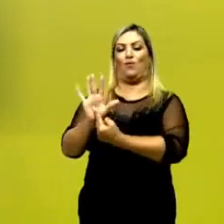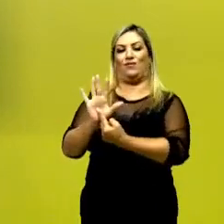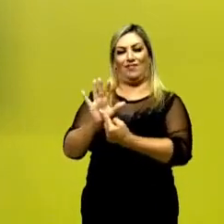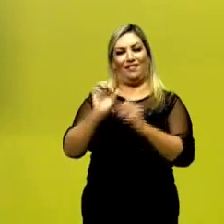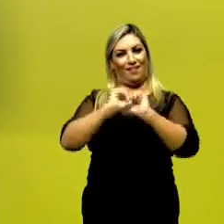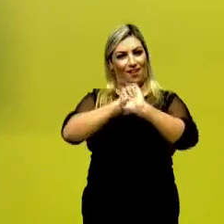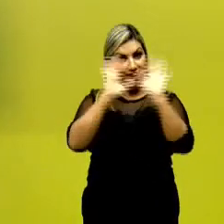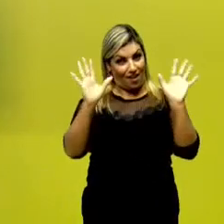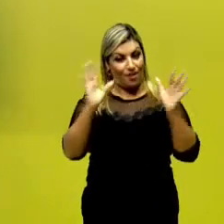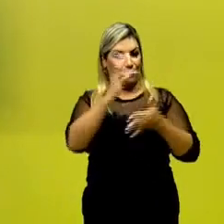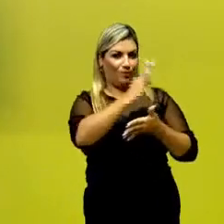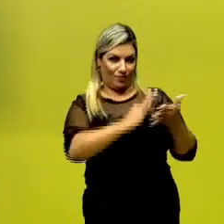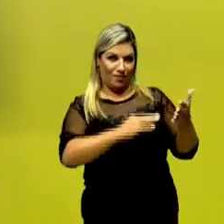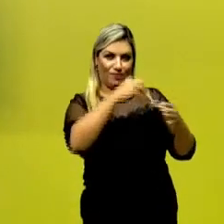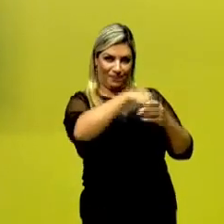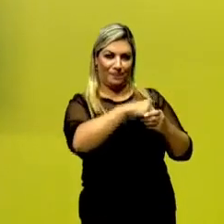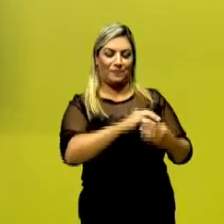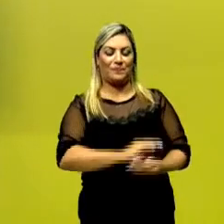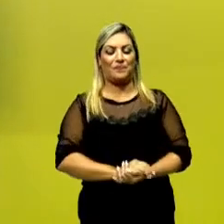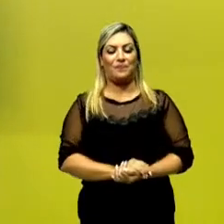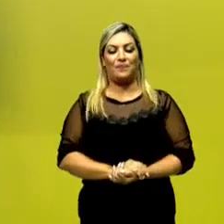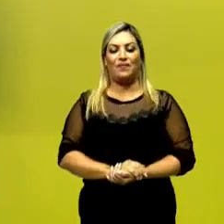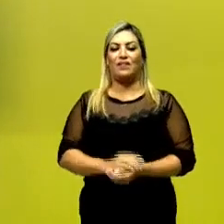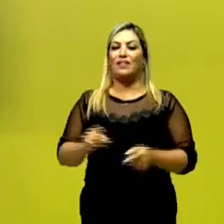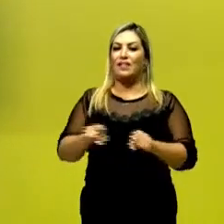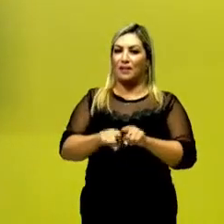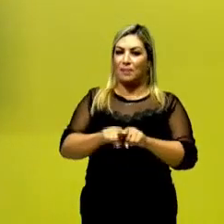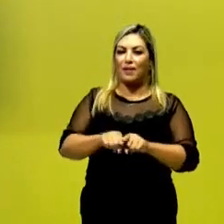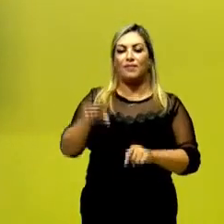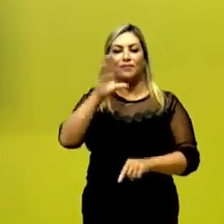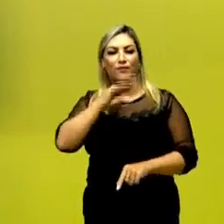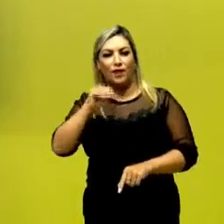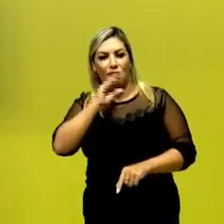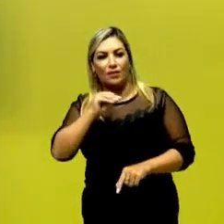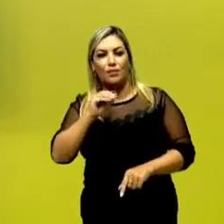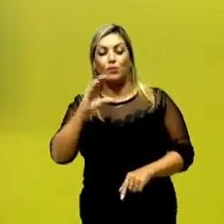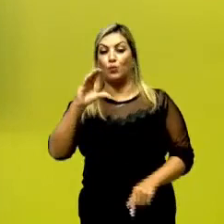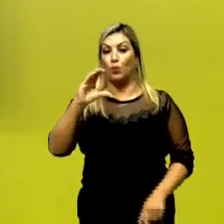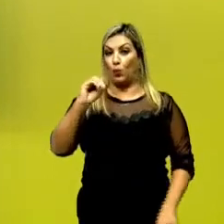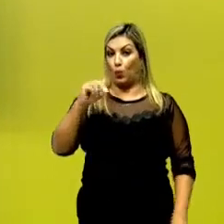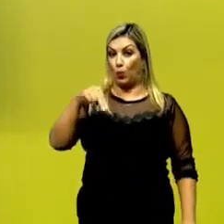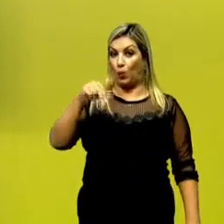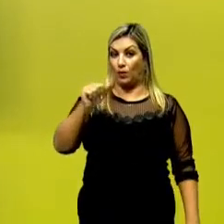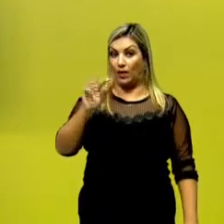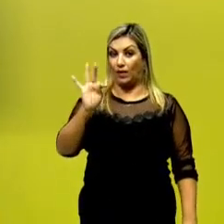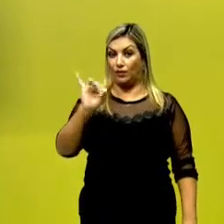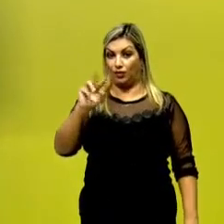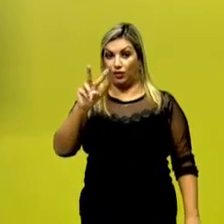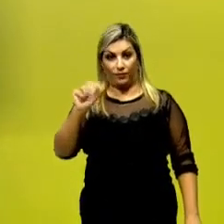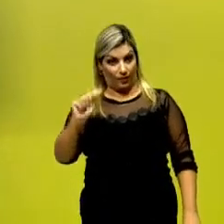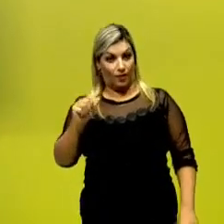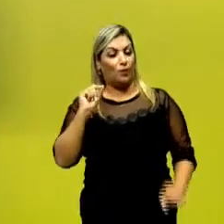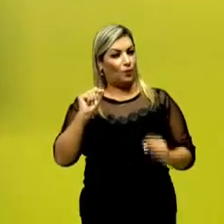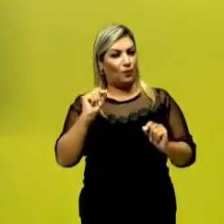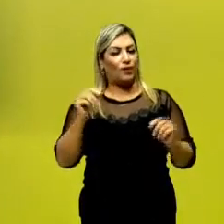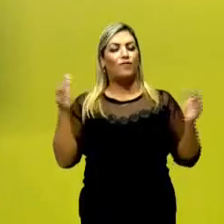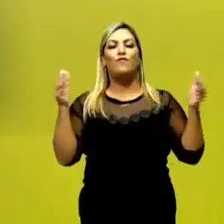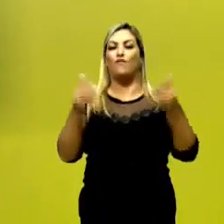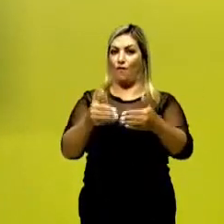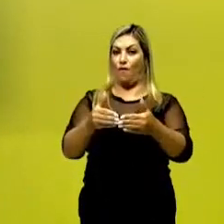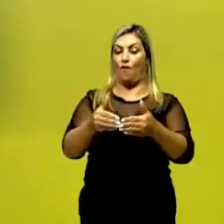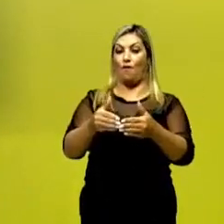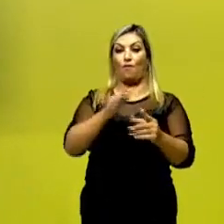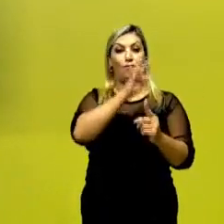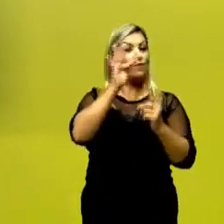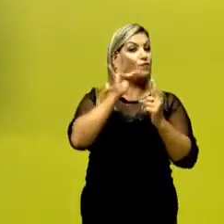em um determinado texto. Quando falamos na função conativa, nós falamos sobre aquela que